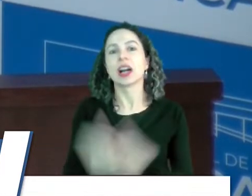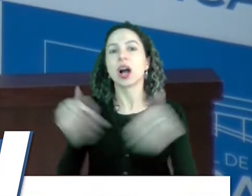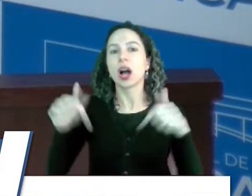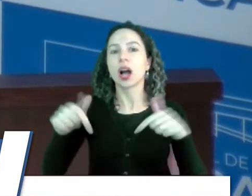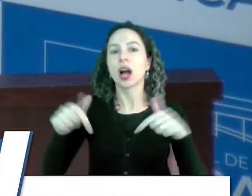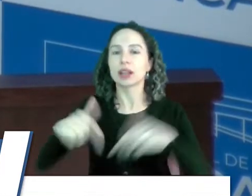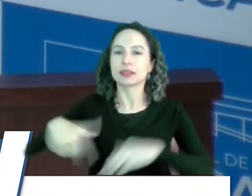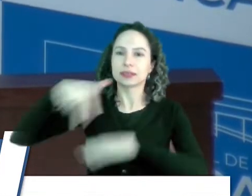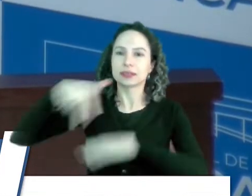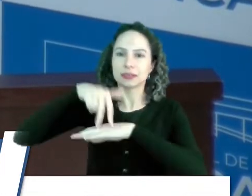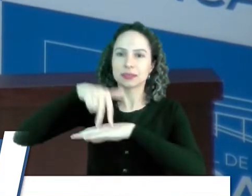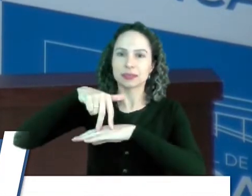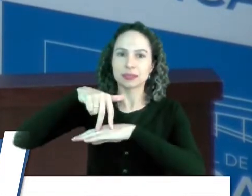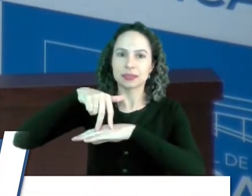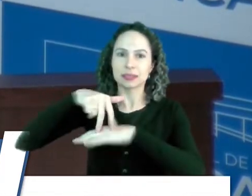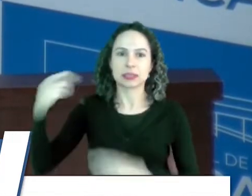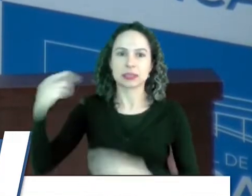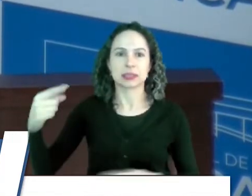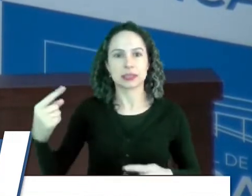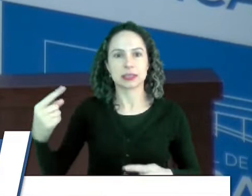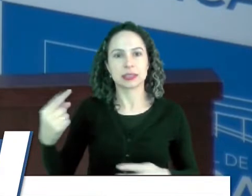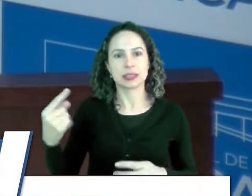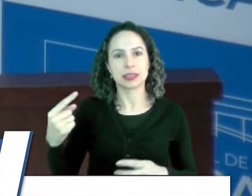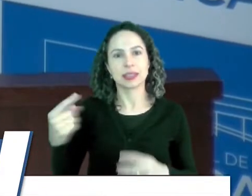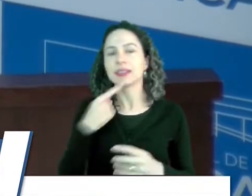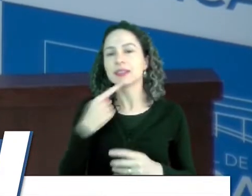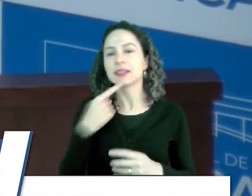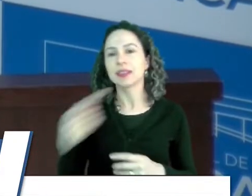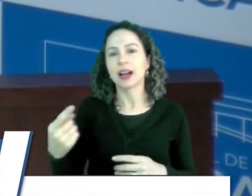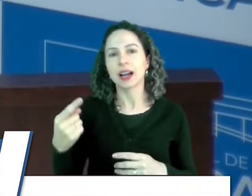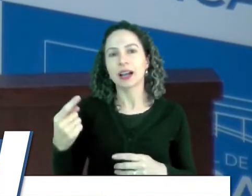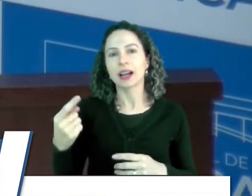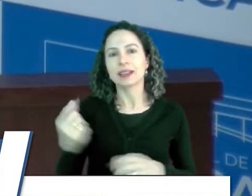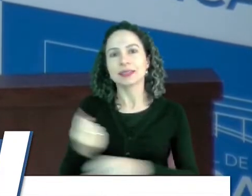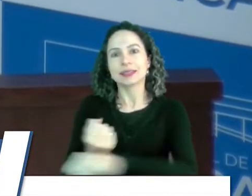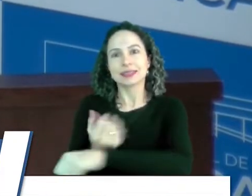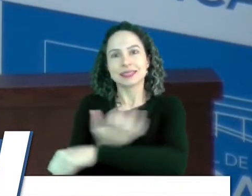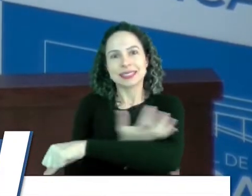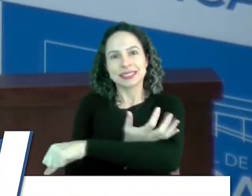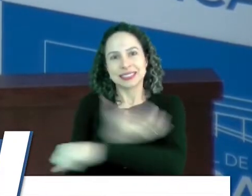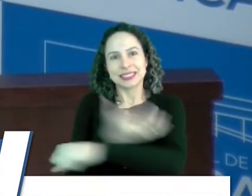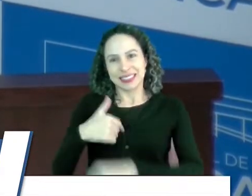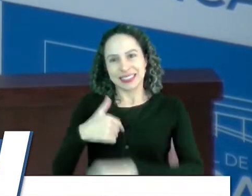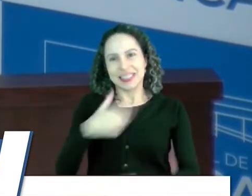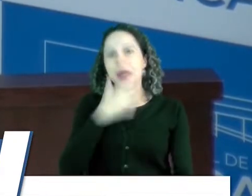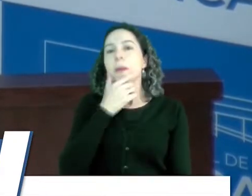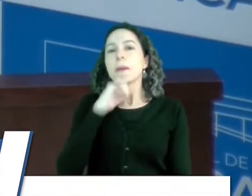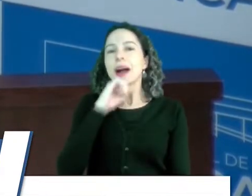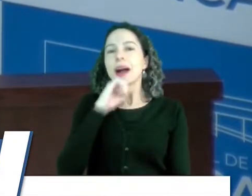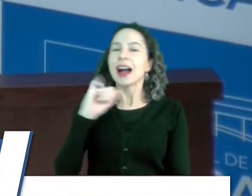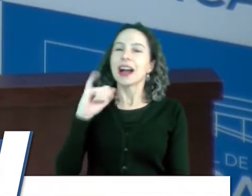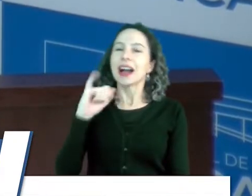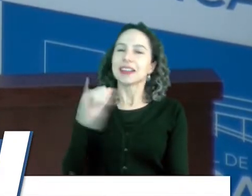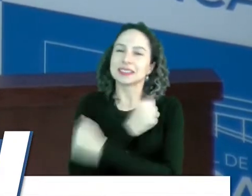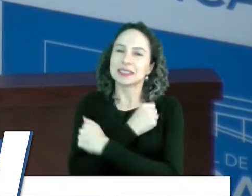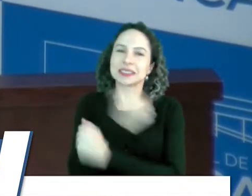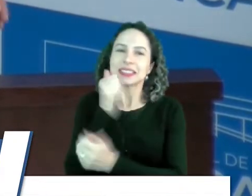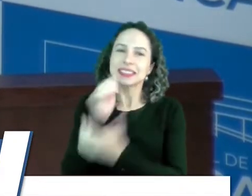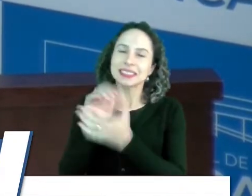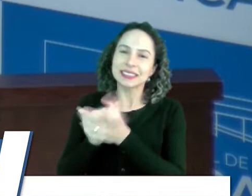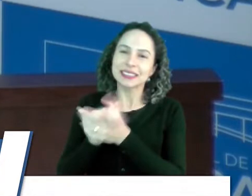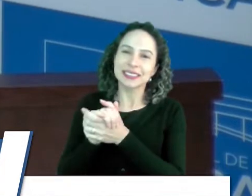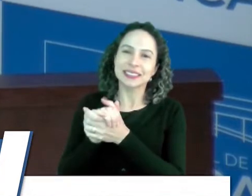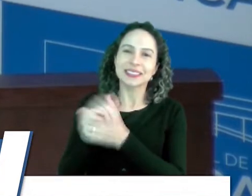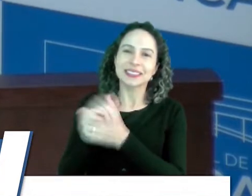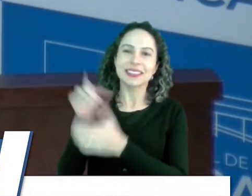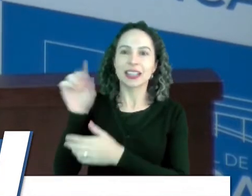primeiramente, falar da emoção que eu estou tendo de ser pai, mandar um abraço para minha esposa que está lá na Unimed, que